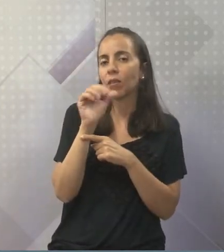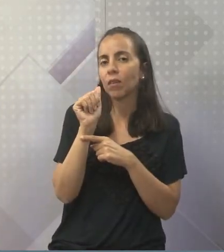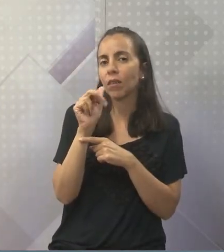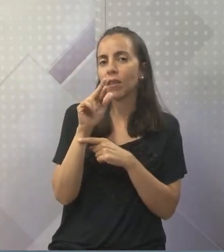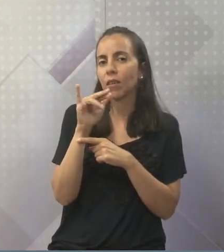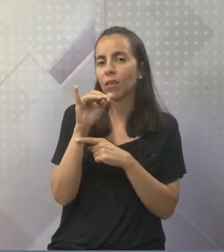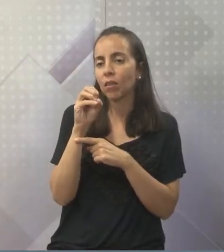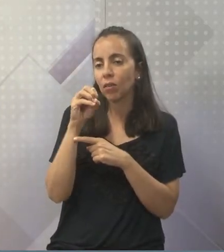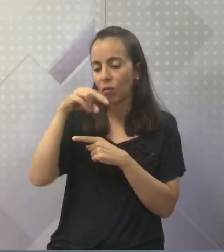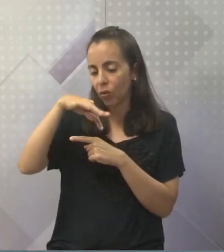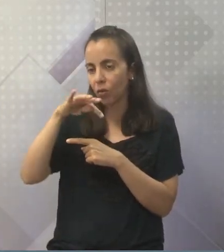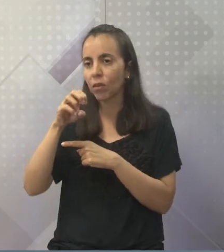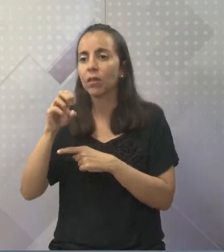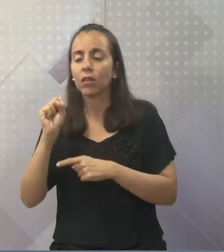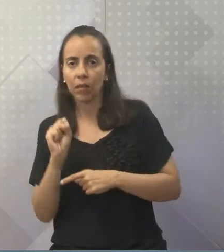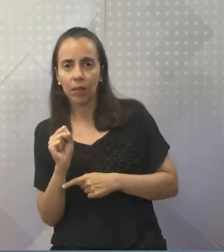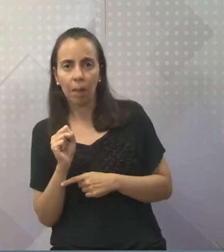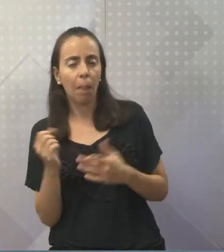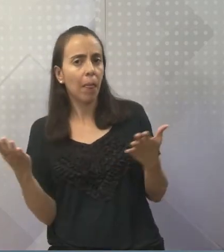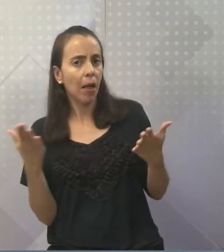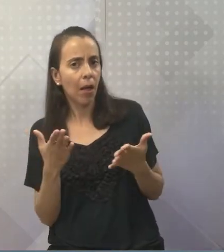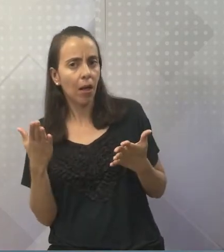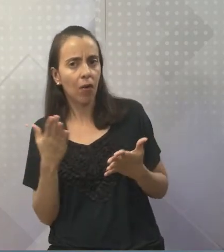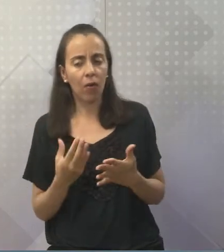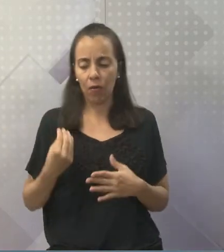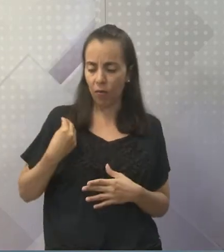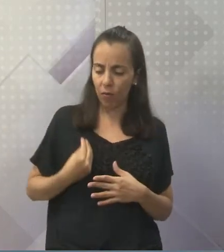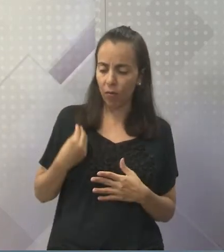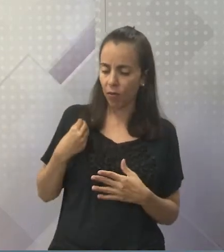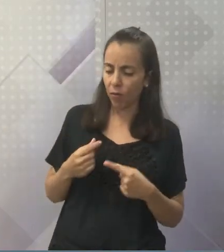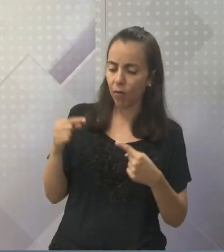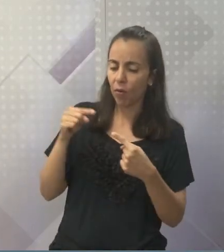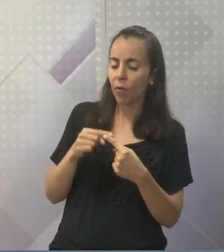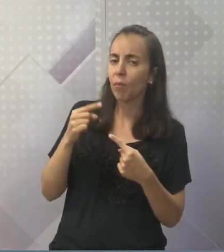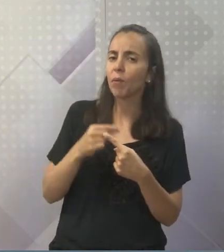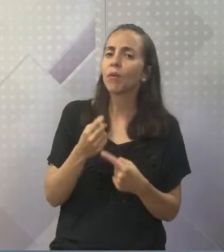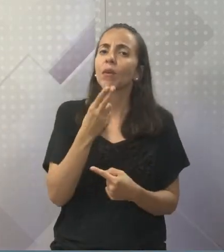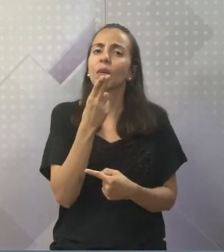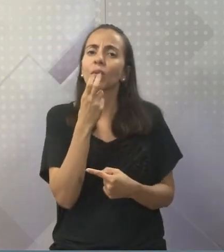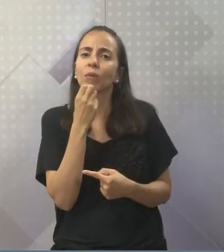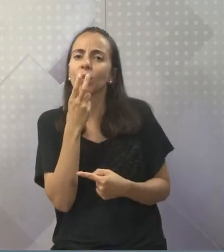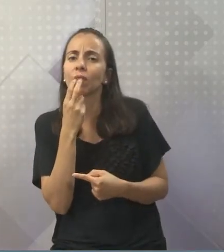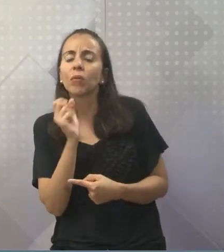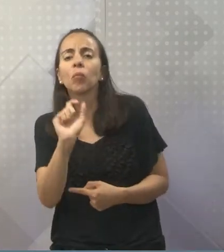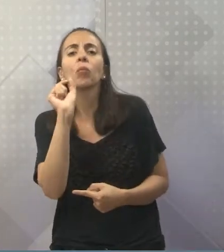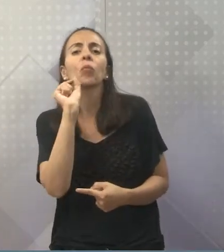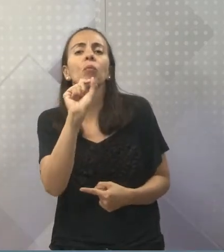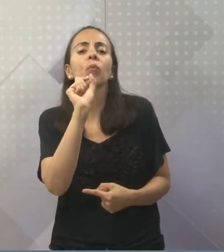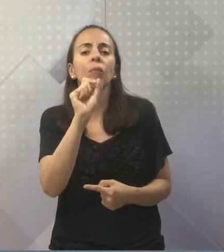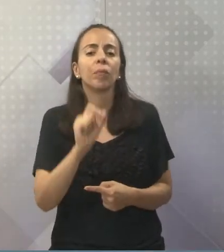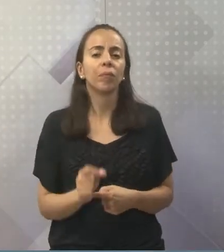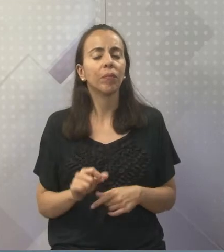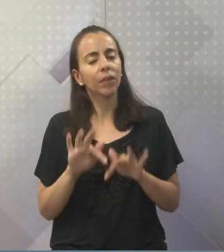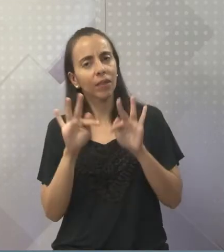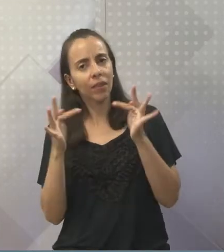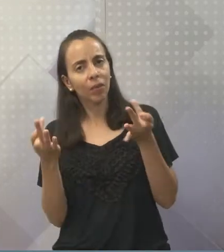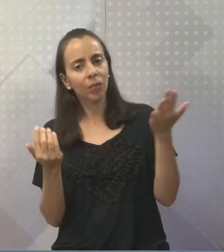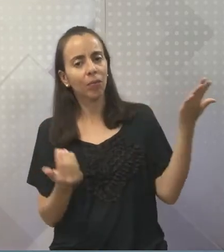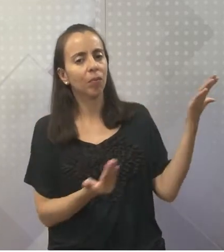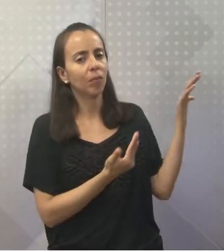Se a gente fosse classificar os seres vivos agora de acordo com a nutrição, professor, simples. Vem pra cá.